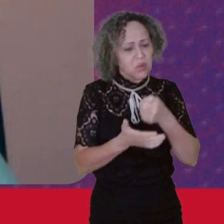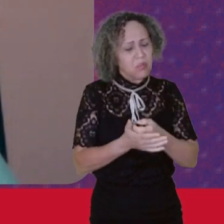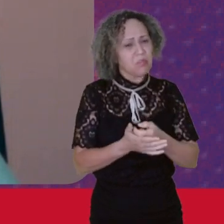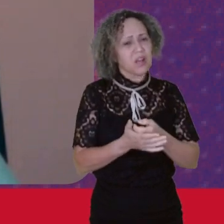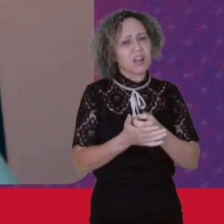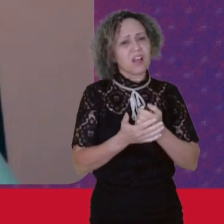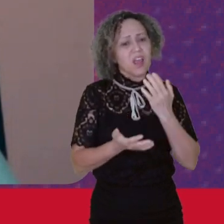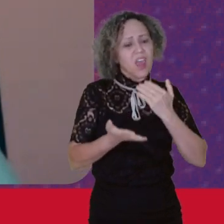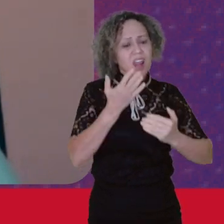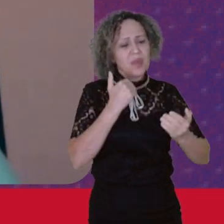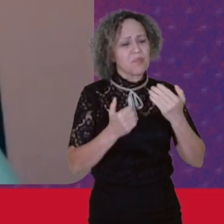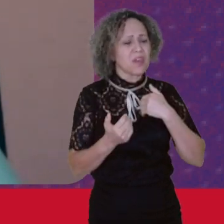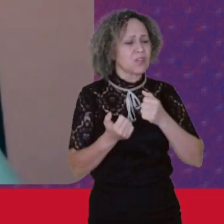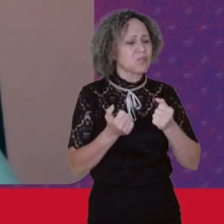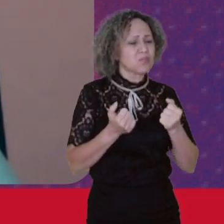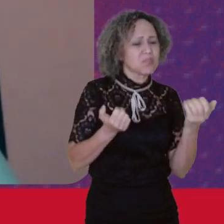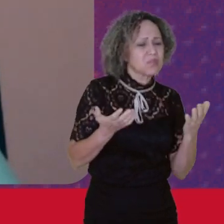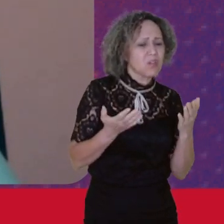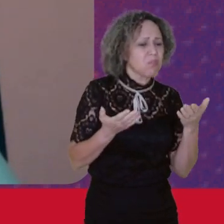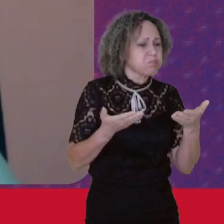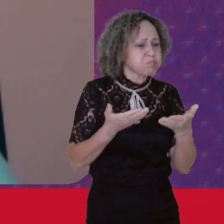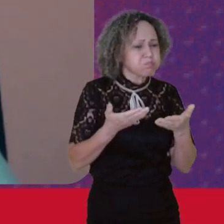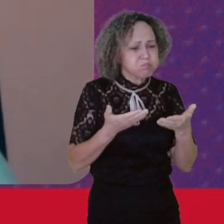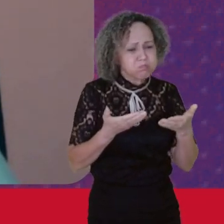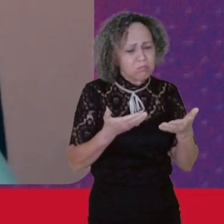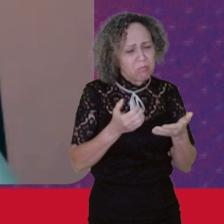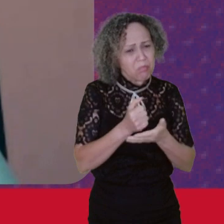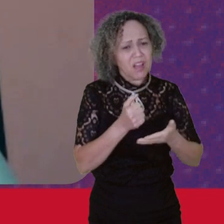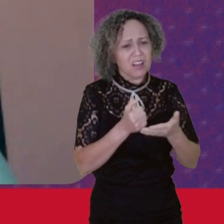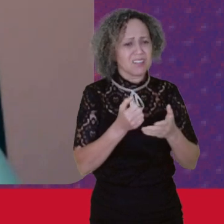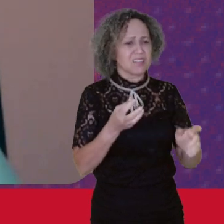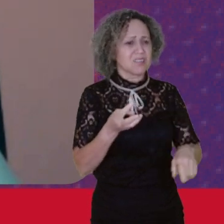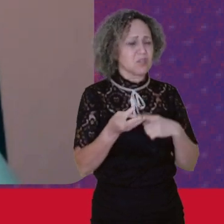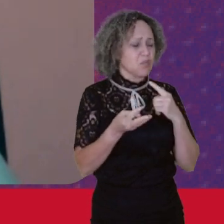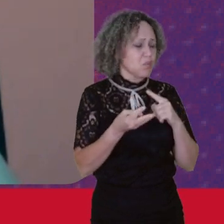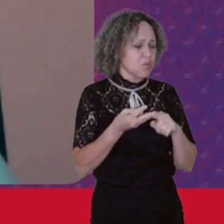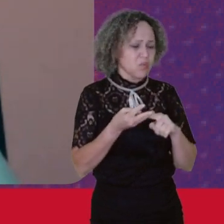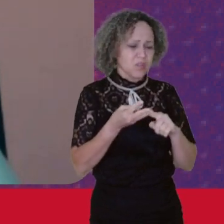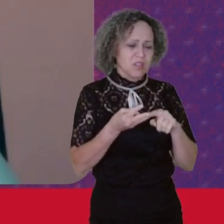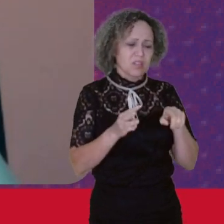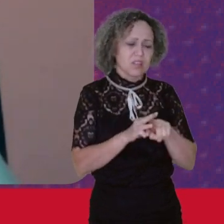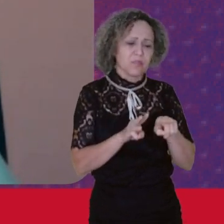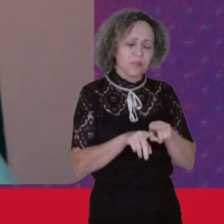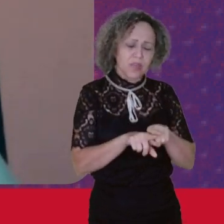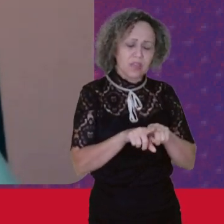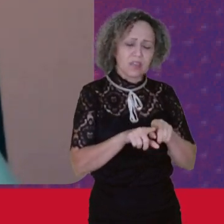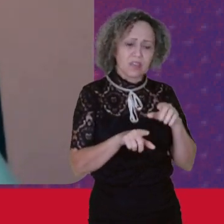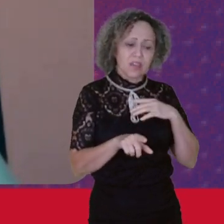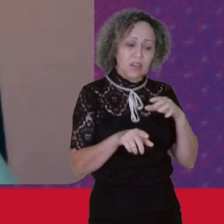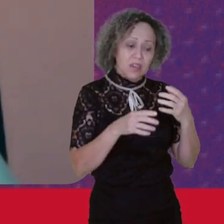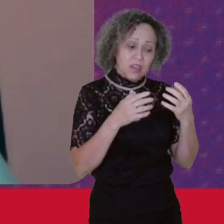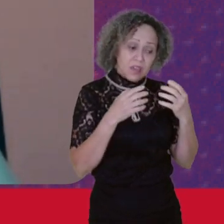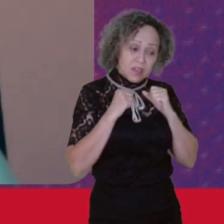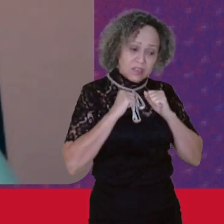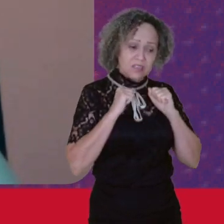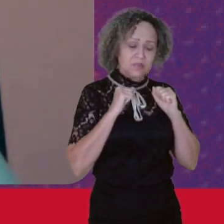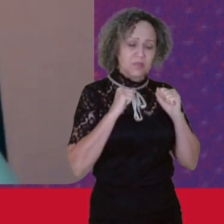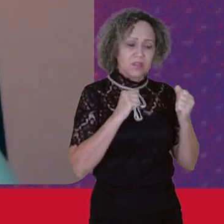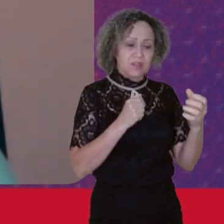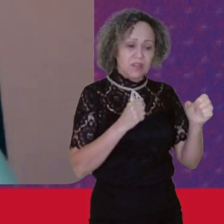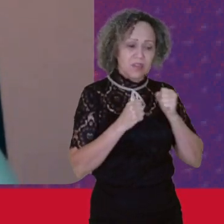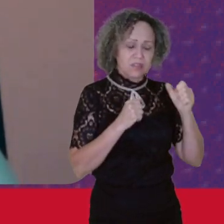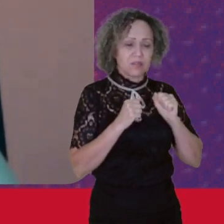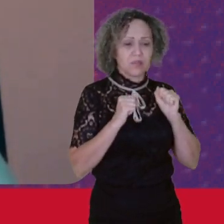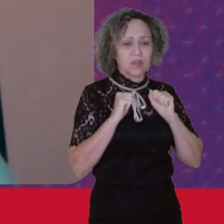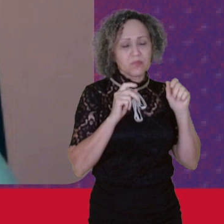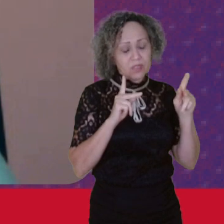importante Para nós Porque a gente Não tem emprego Mas tem benefícios E tem Renda Que